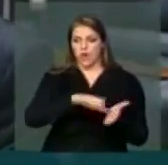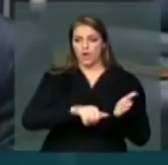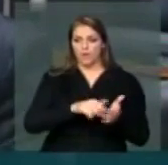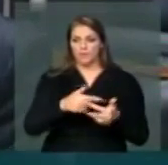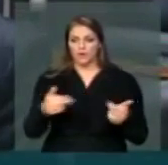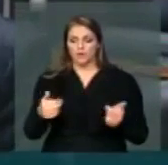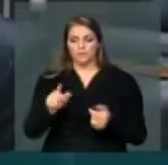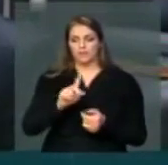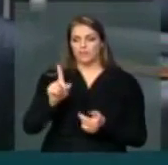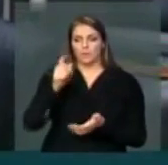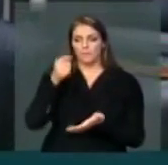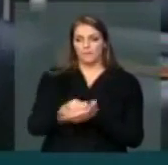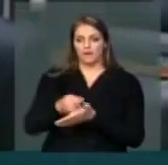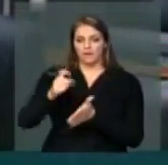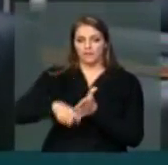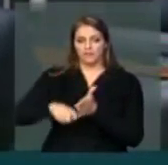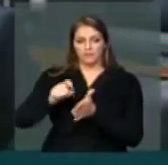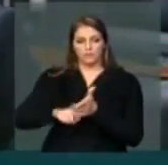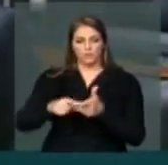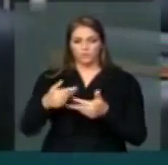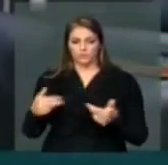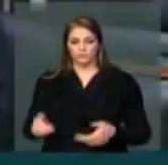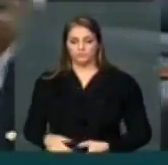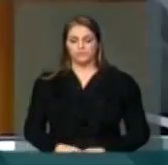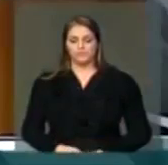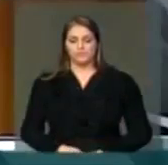pagamento de tributo para evitar o que aconteceu no HSBC. Afonso Rã.